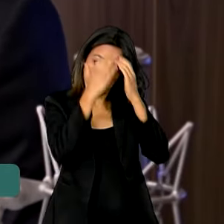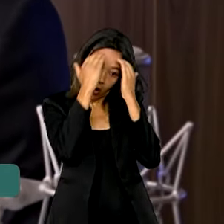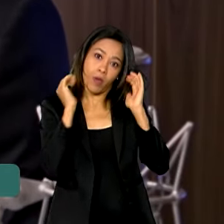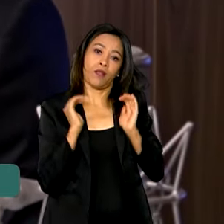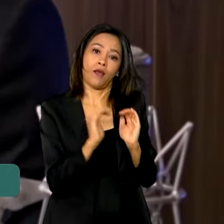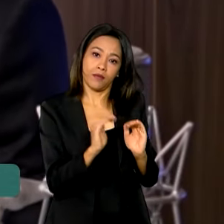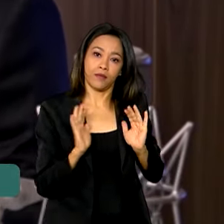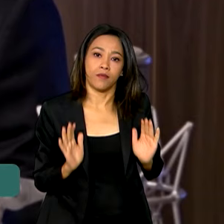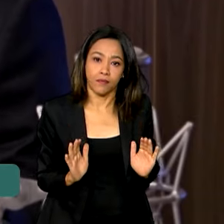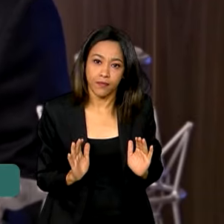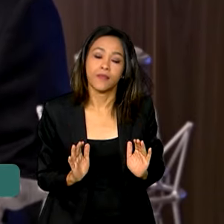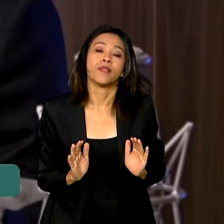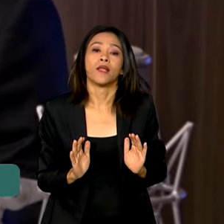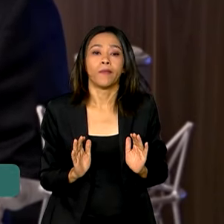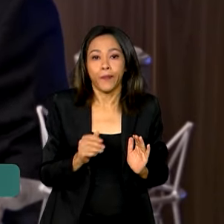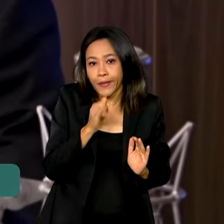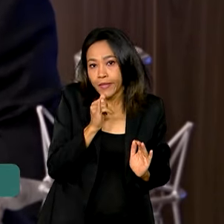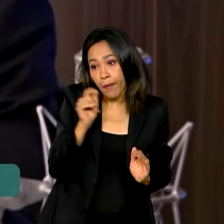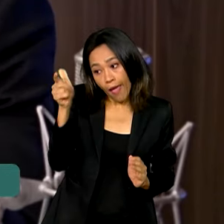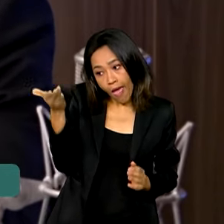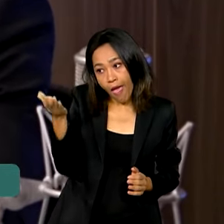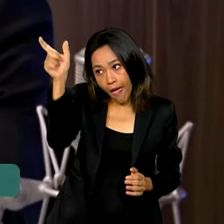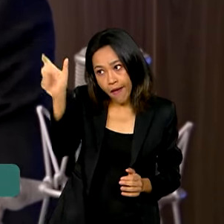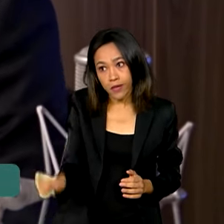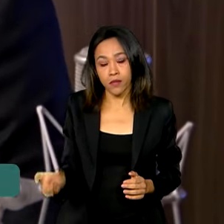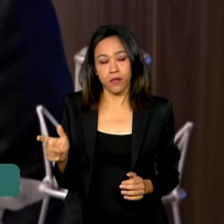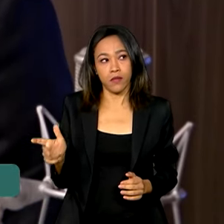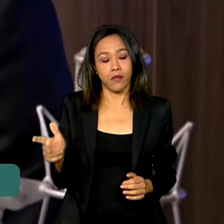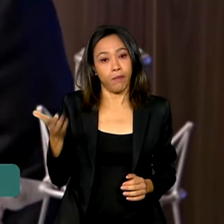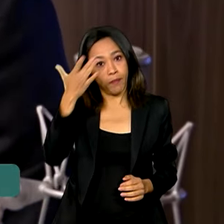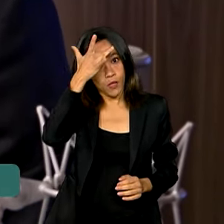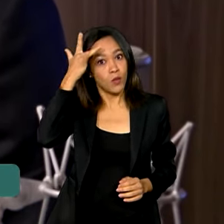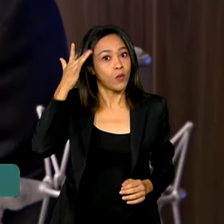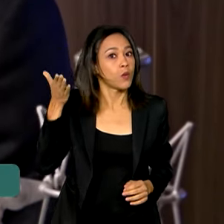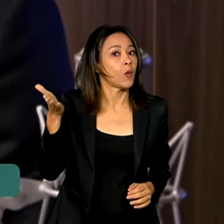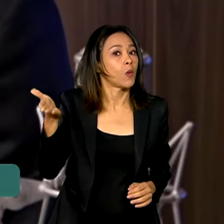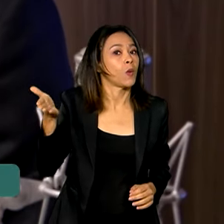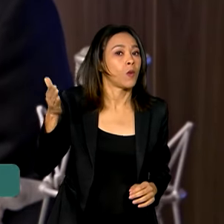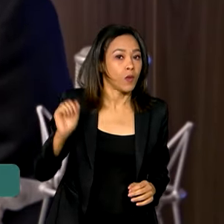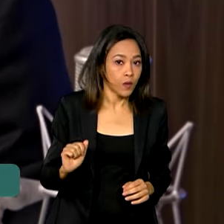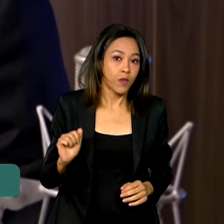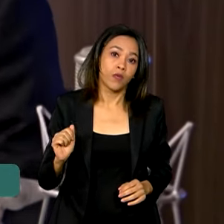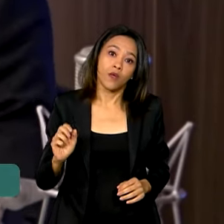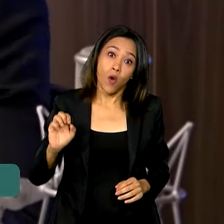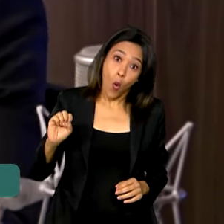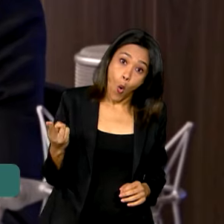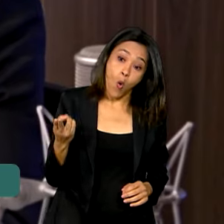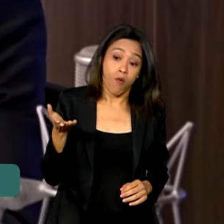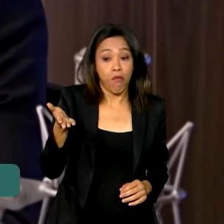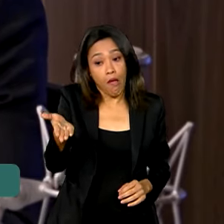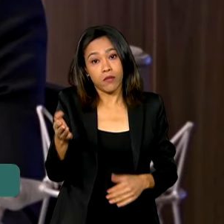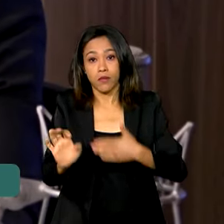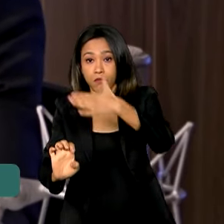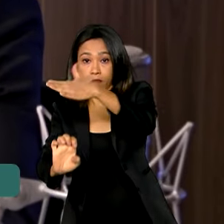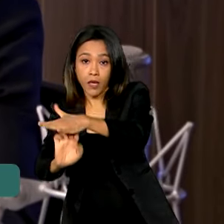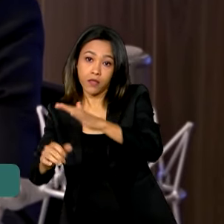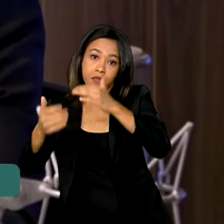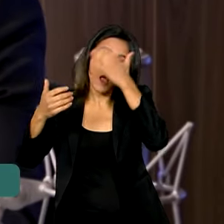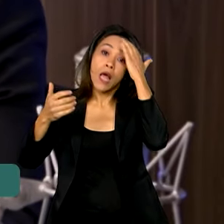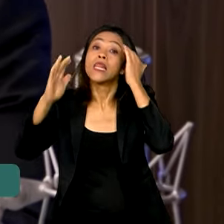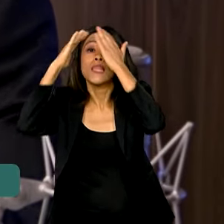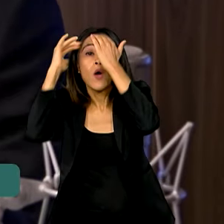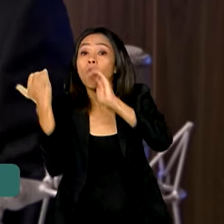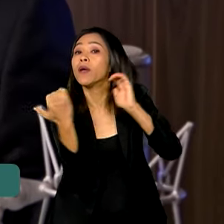naturalmente, quando essa pessoa que, quando determinada empresa descumpre uma decisão